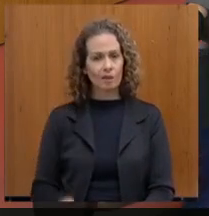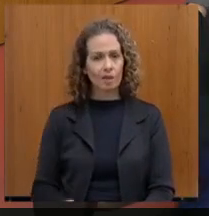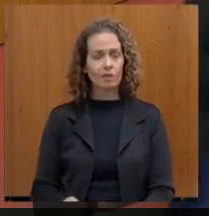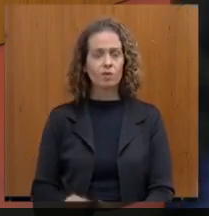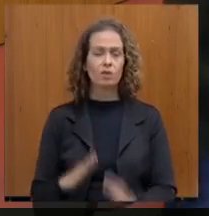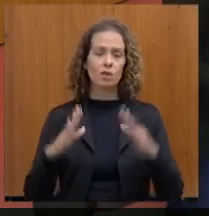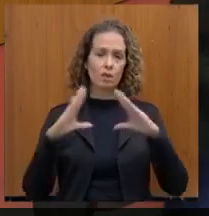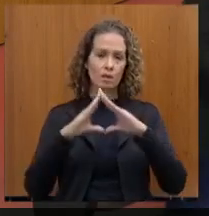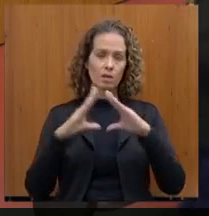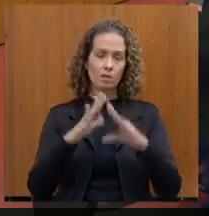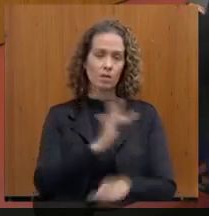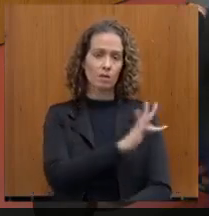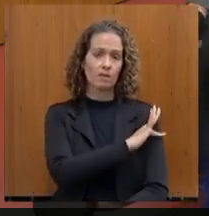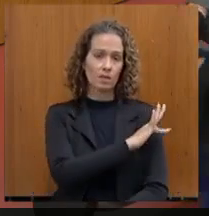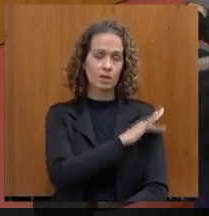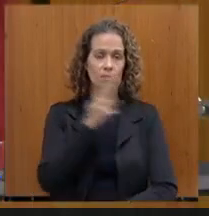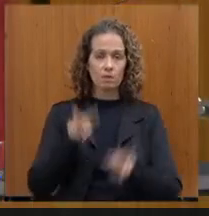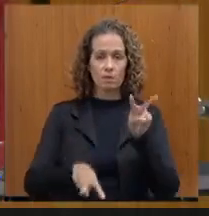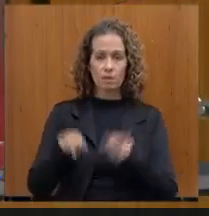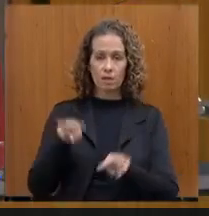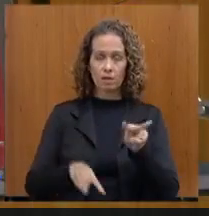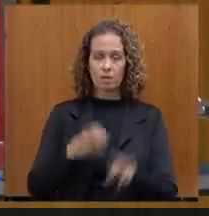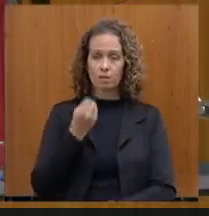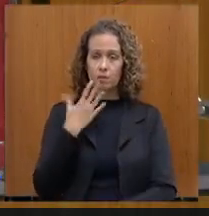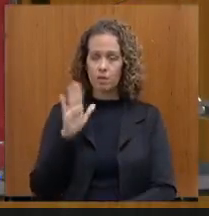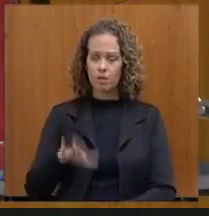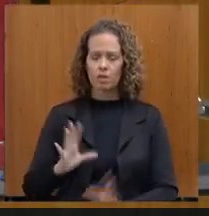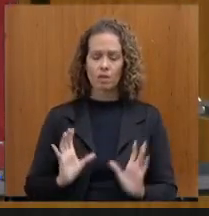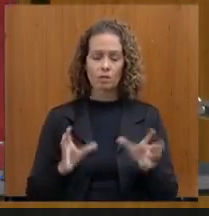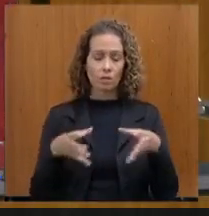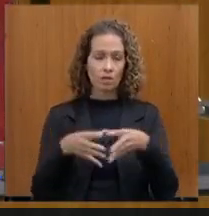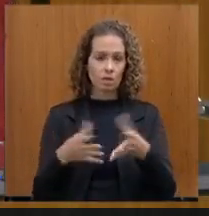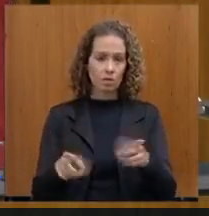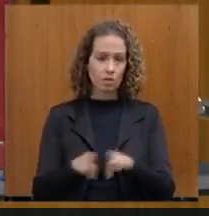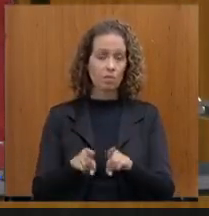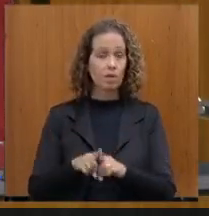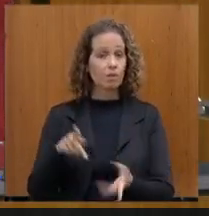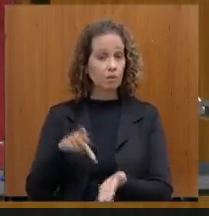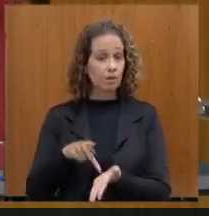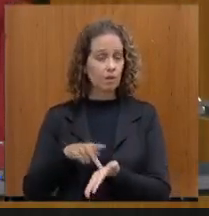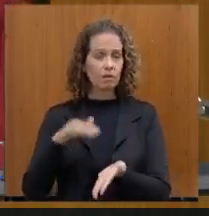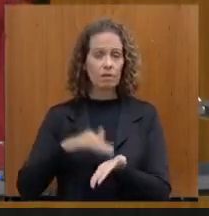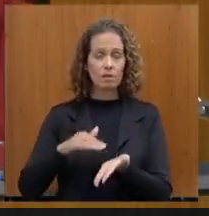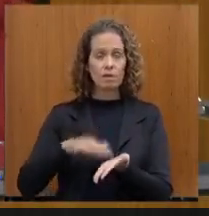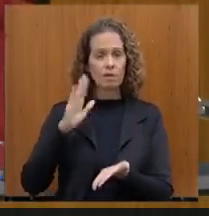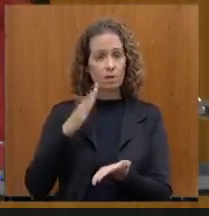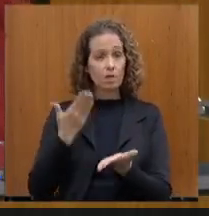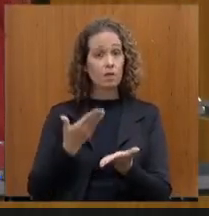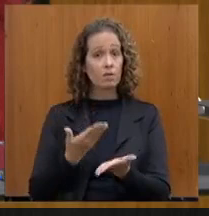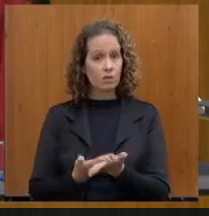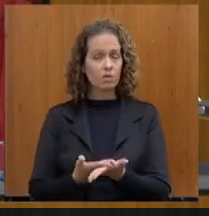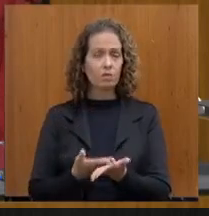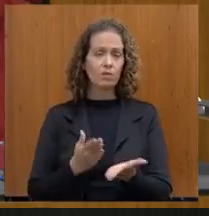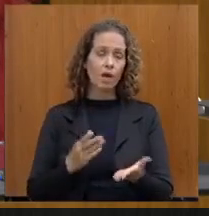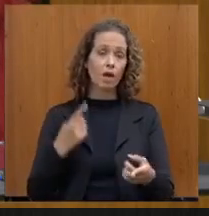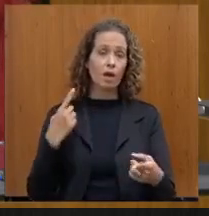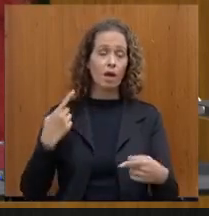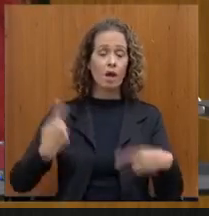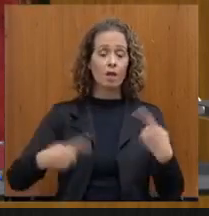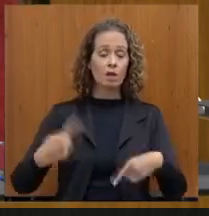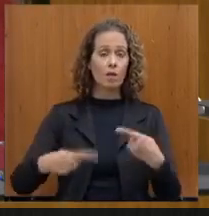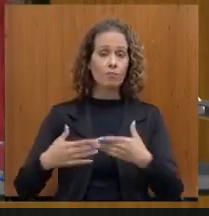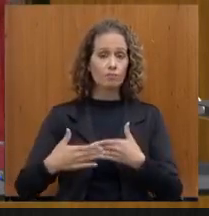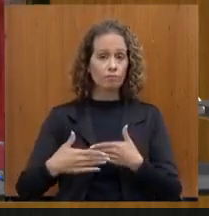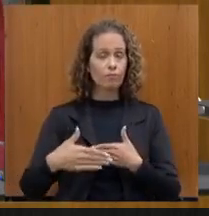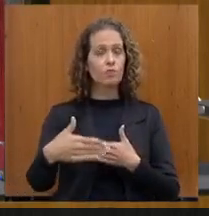Secretário, boa tarde. Boa tarde a toda a sua equipe. Verdade, secretário. Eu acredito que eu darei sequência ao debate iniciado pelo